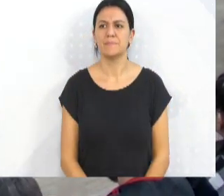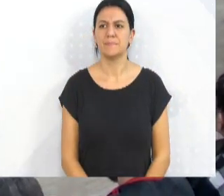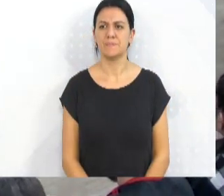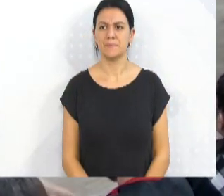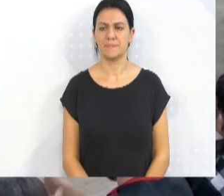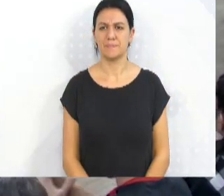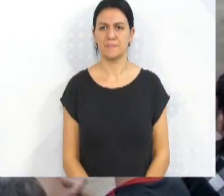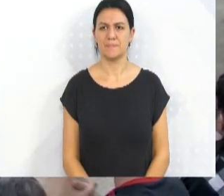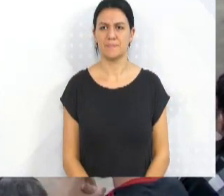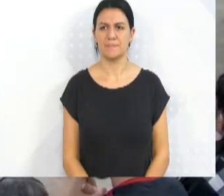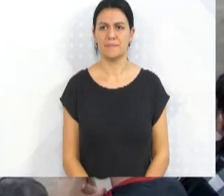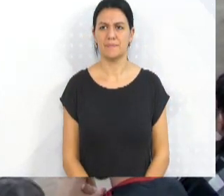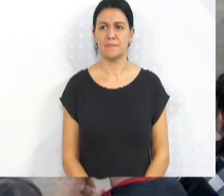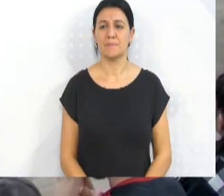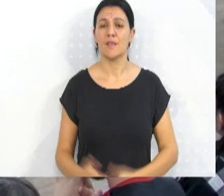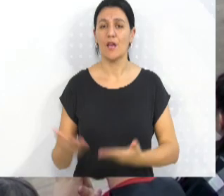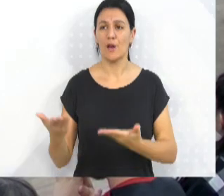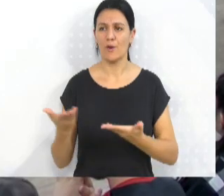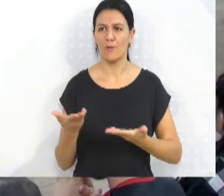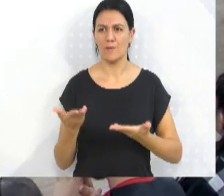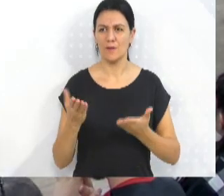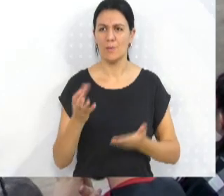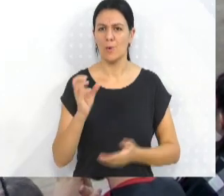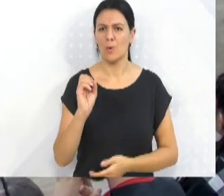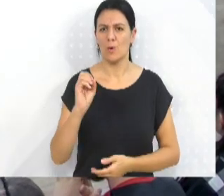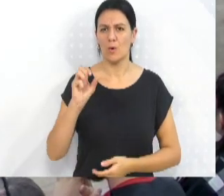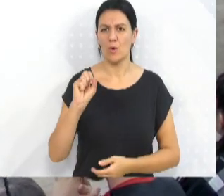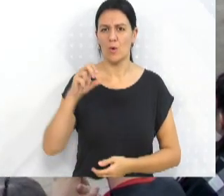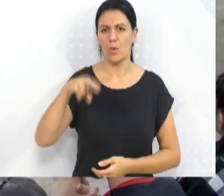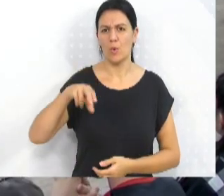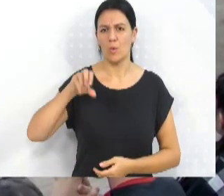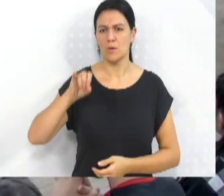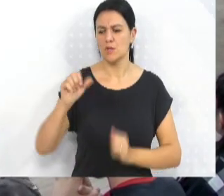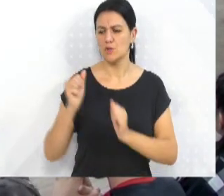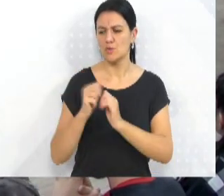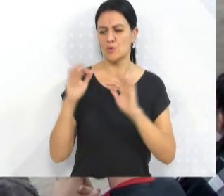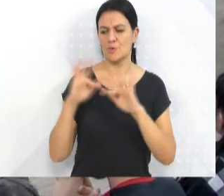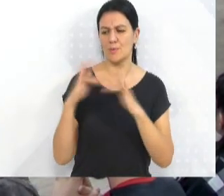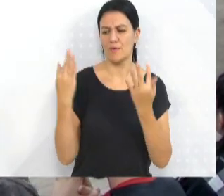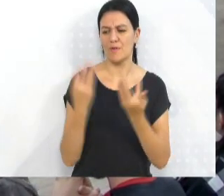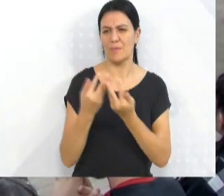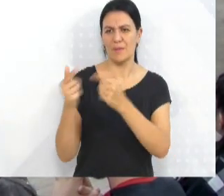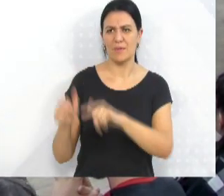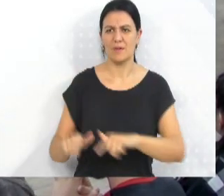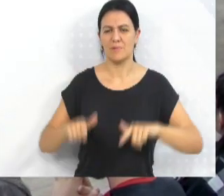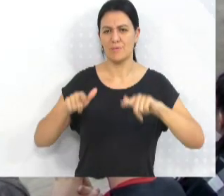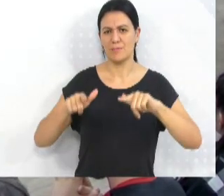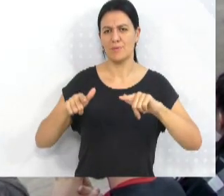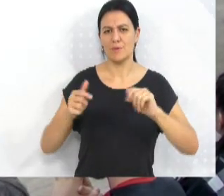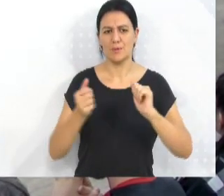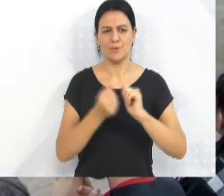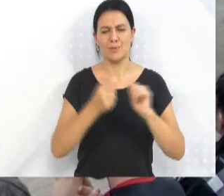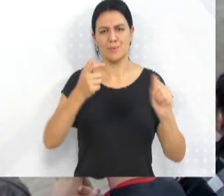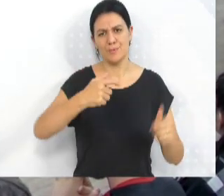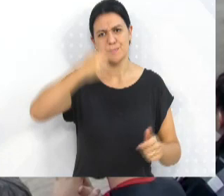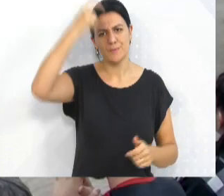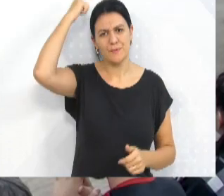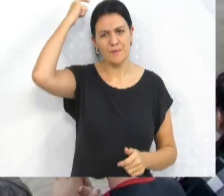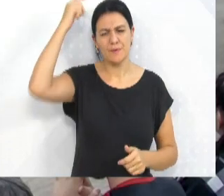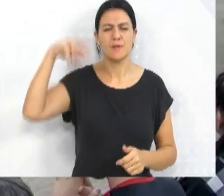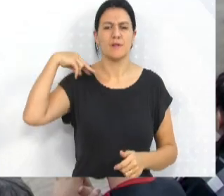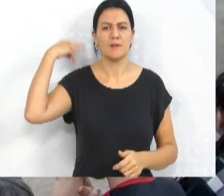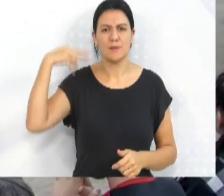Convidamos, então, senhor Osnir Schmidt, juntamente com familiares e amigos, para receber a comenda das mãos